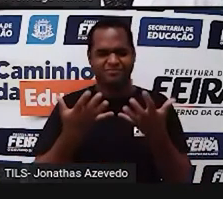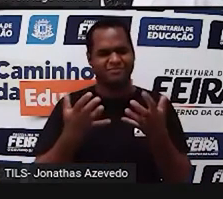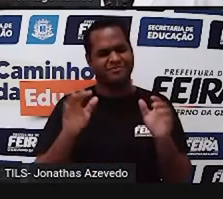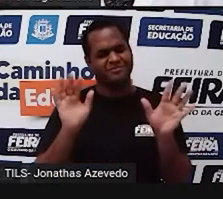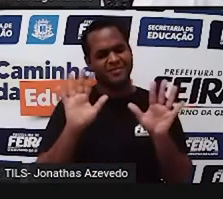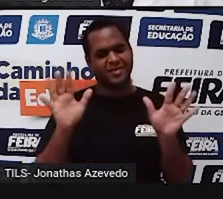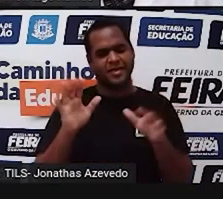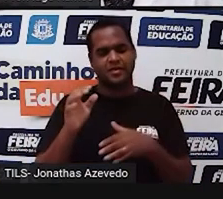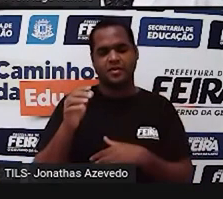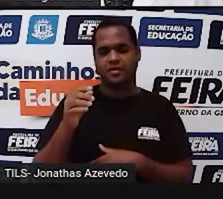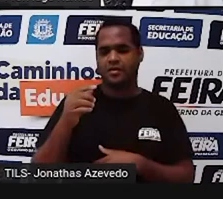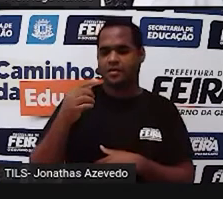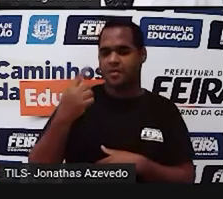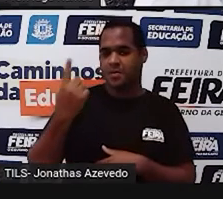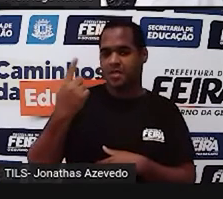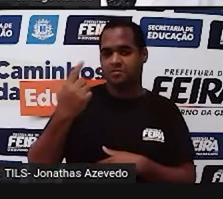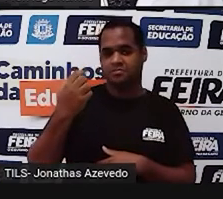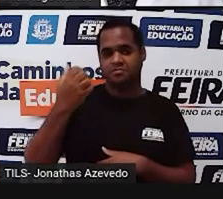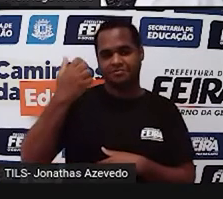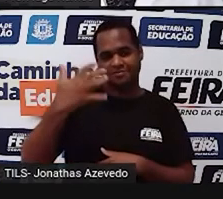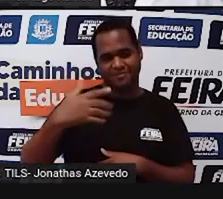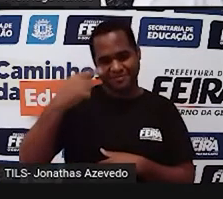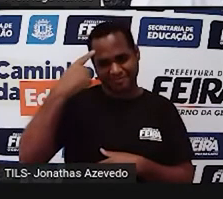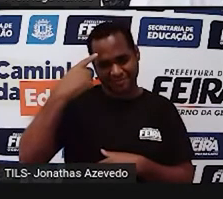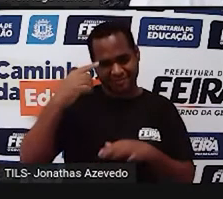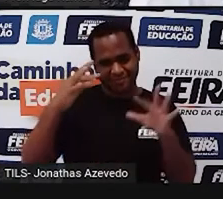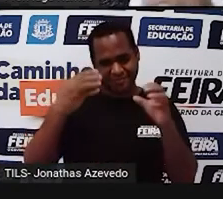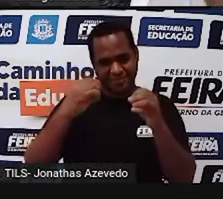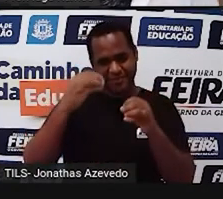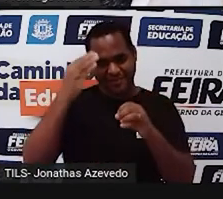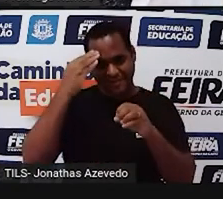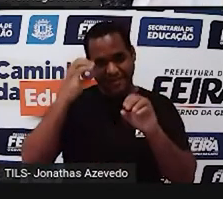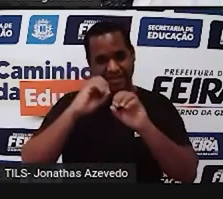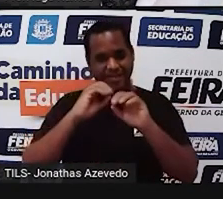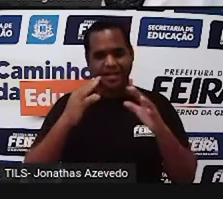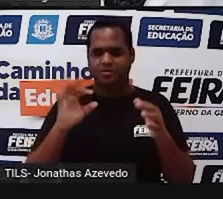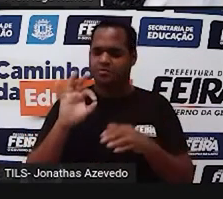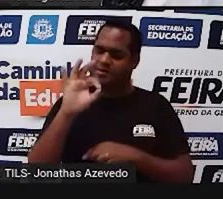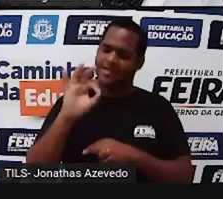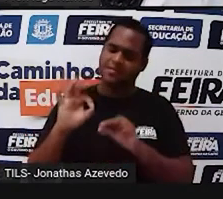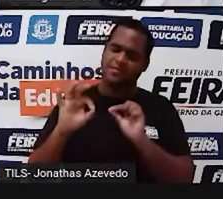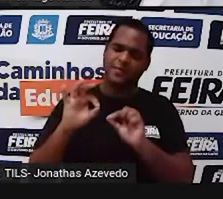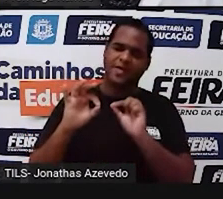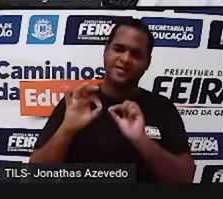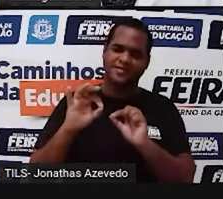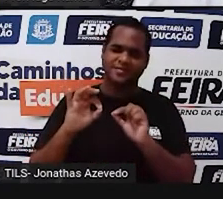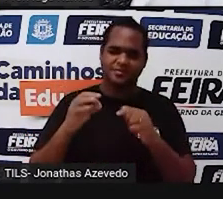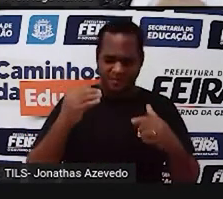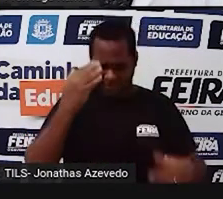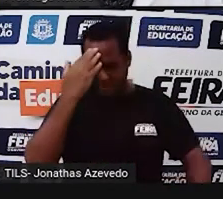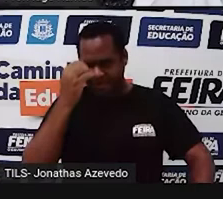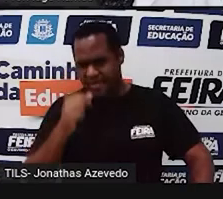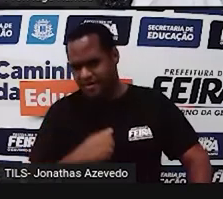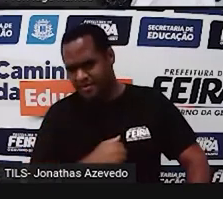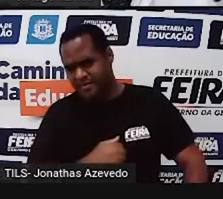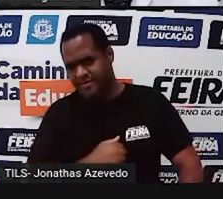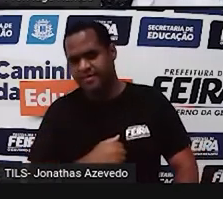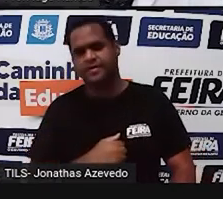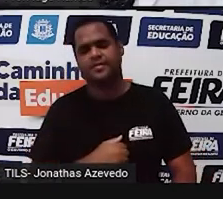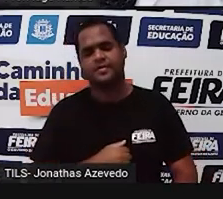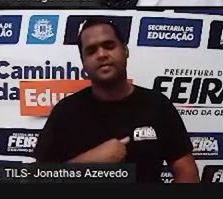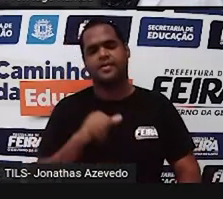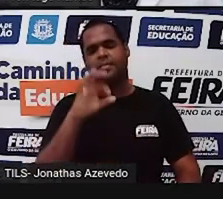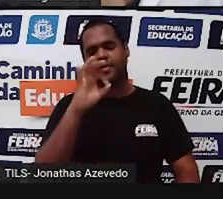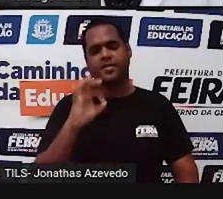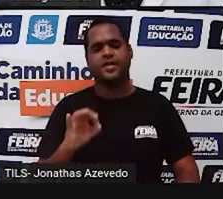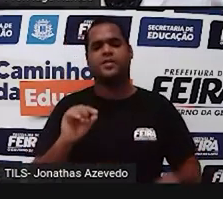Primeiro de tudo, é a gente entender o que é que significa porcentagem. E porcentagem nada